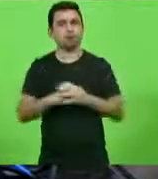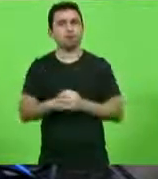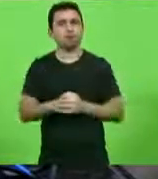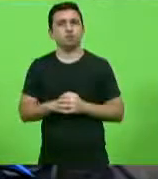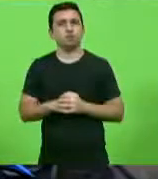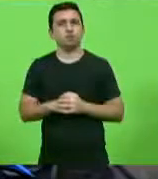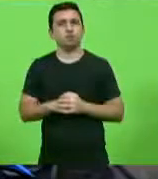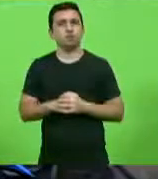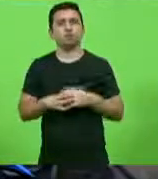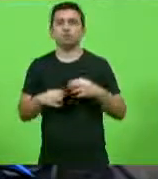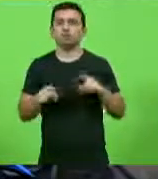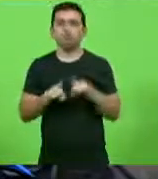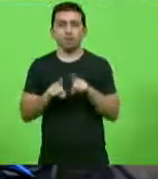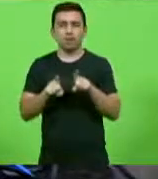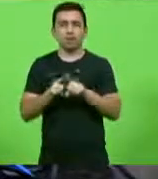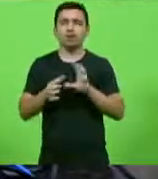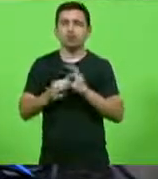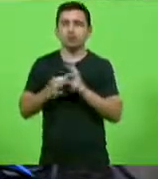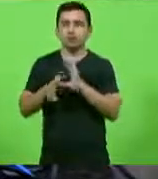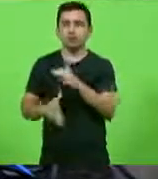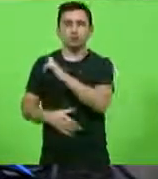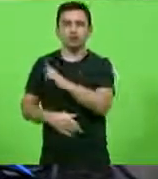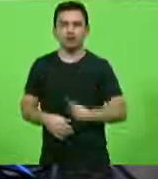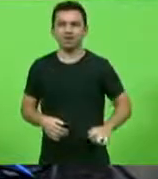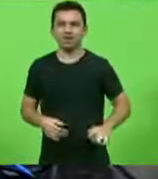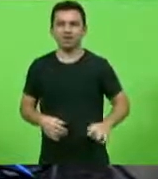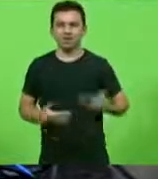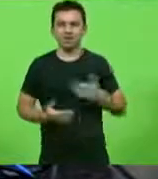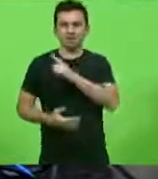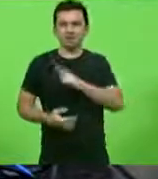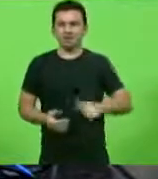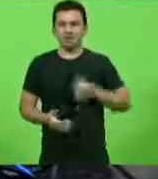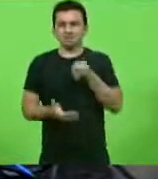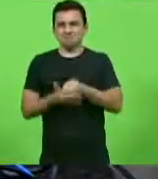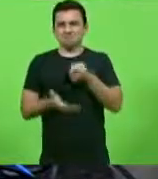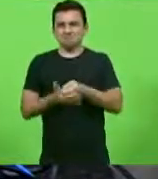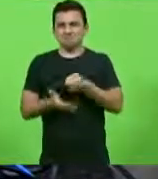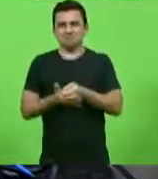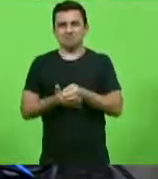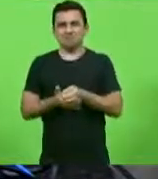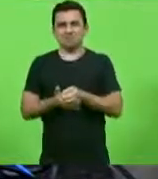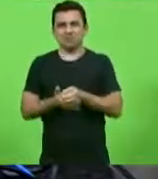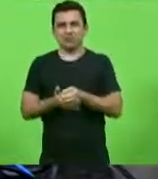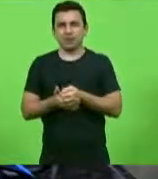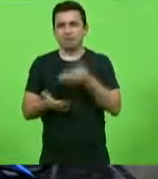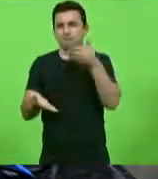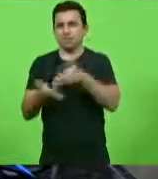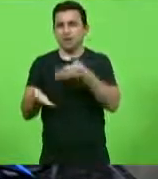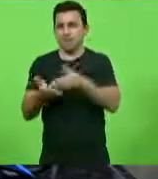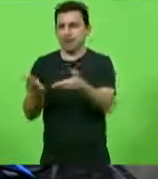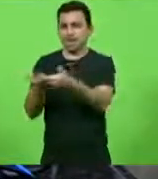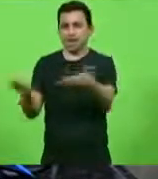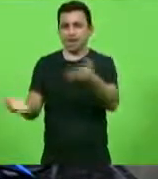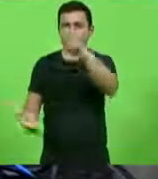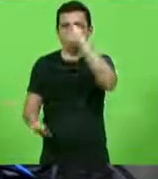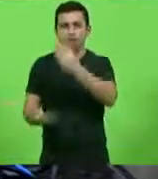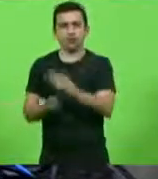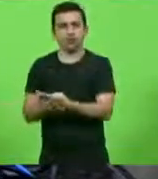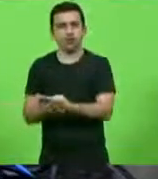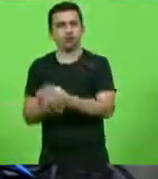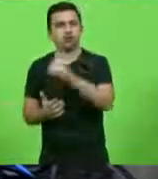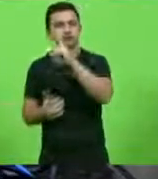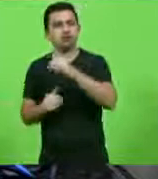por isso, haver a tolerância por parte do Estado. O Estado não deveria usar a sua força estatal para impedir aqueles que creem